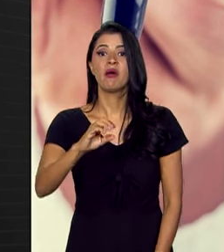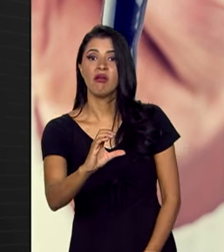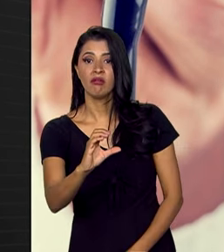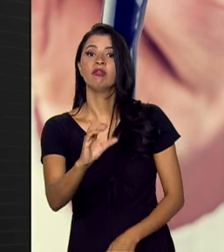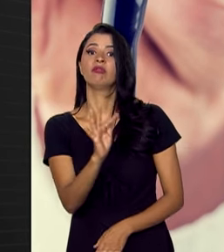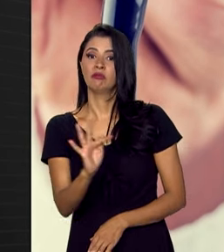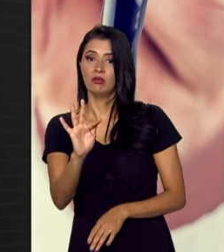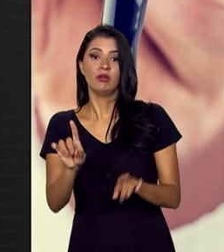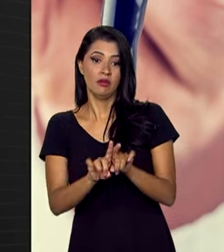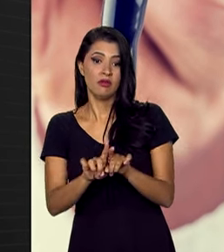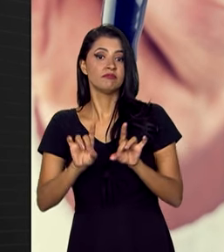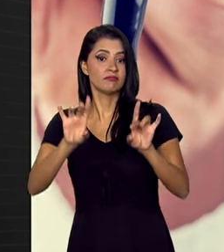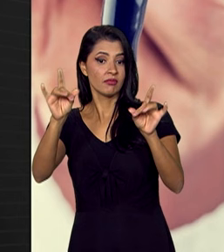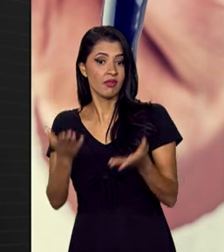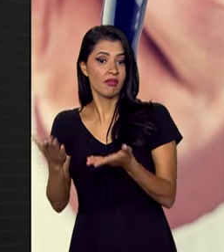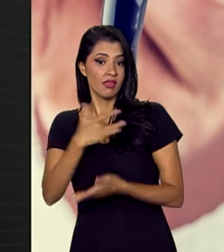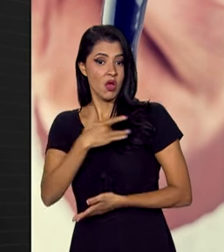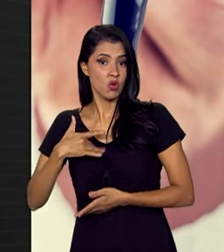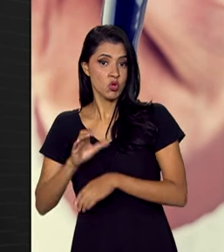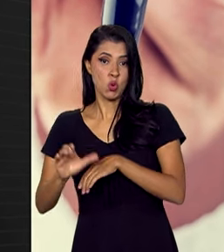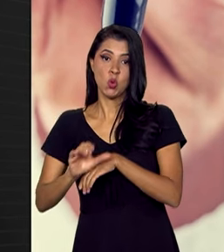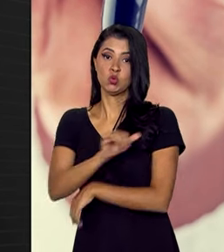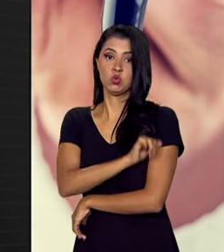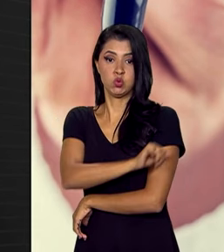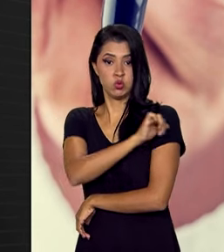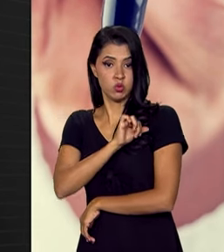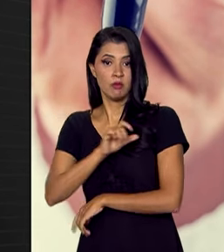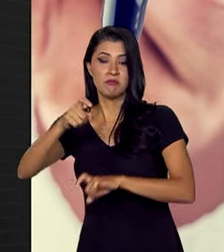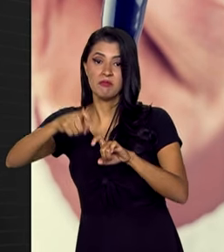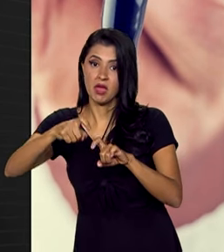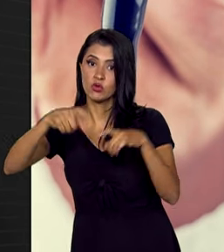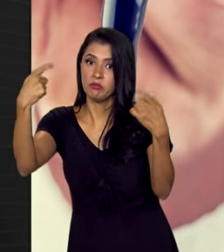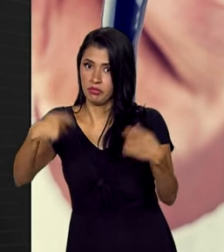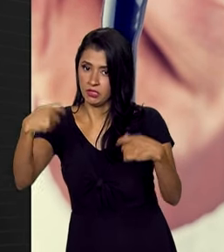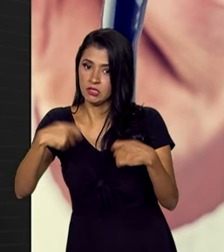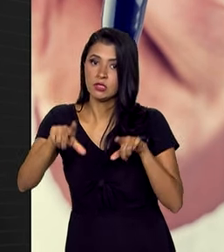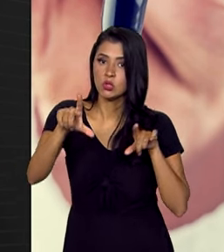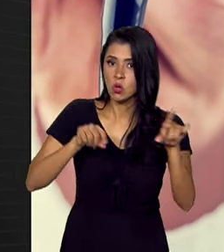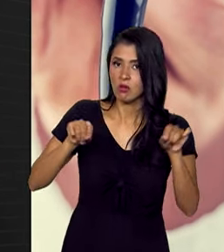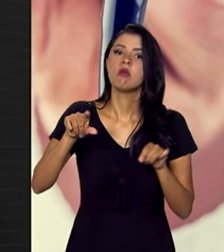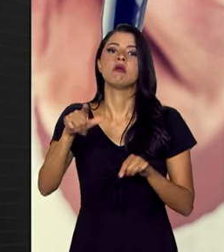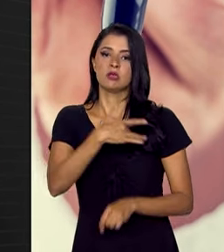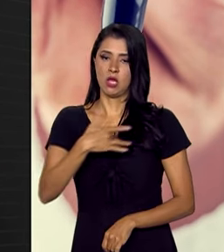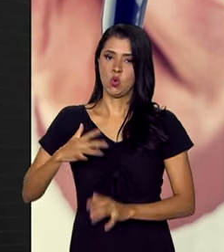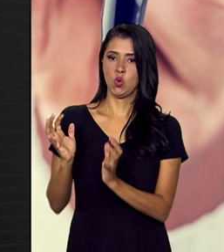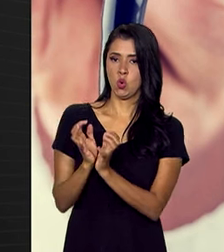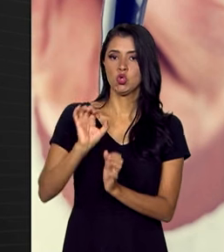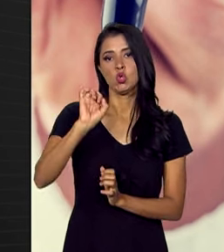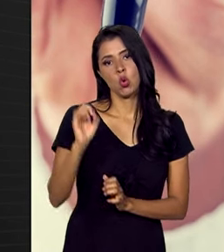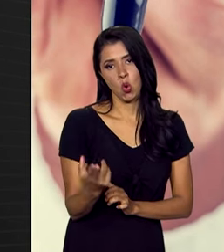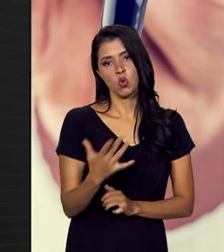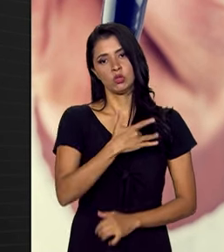especialização em saúde coletiva para o curso de enfermagem. Para médicos, é necessário optar por saúde coletiva ou